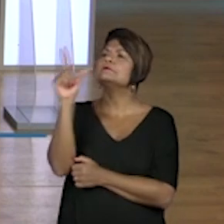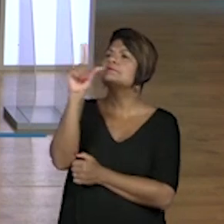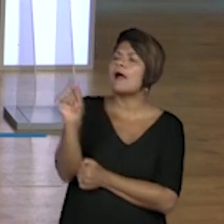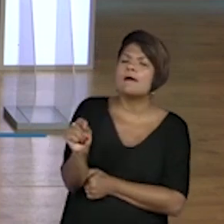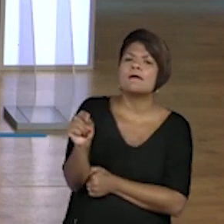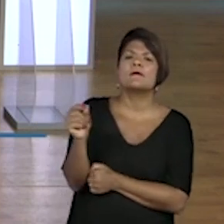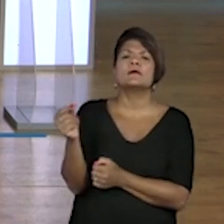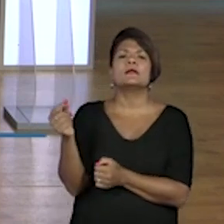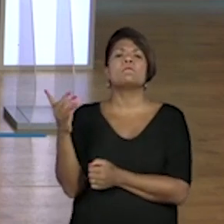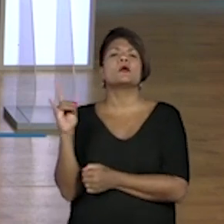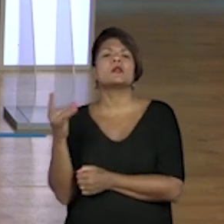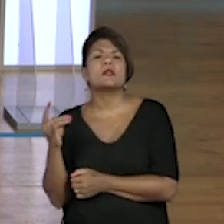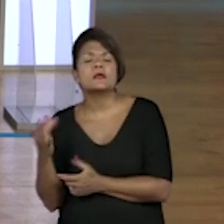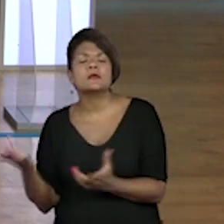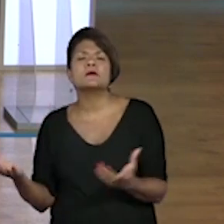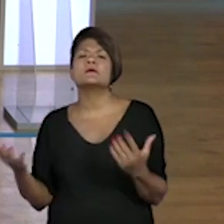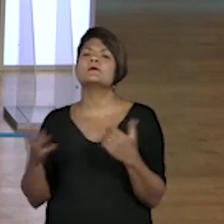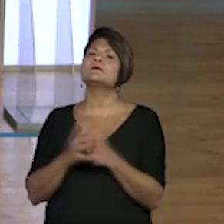bolivianos.